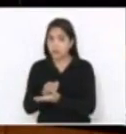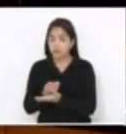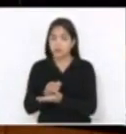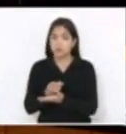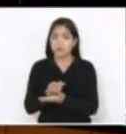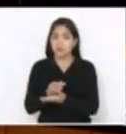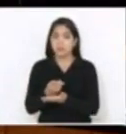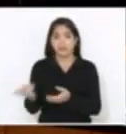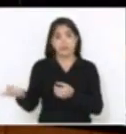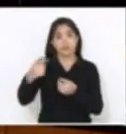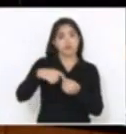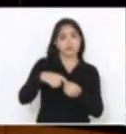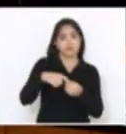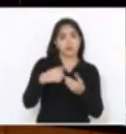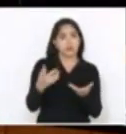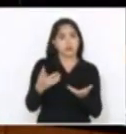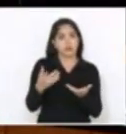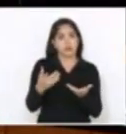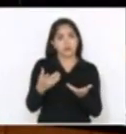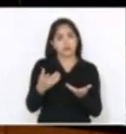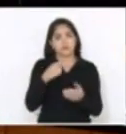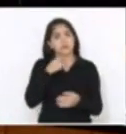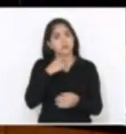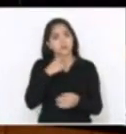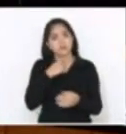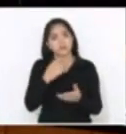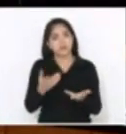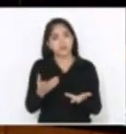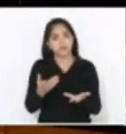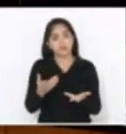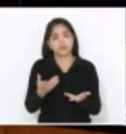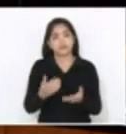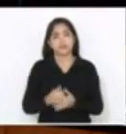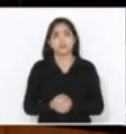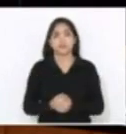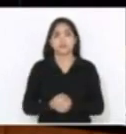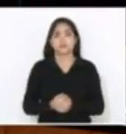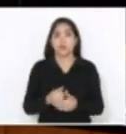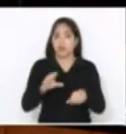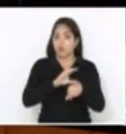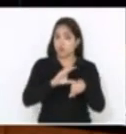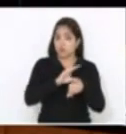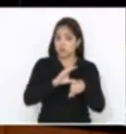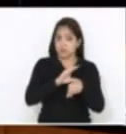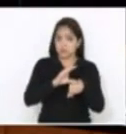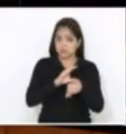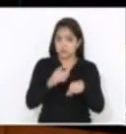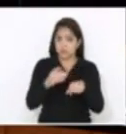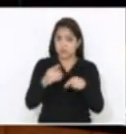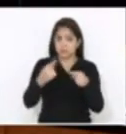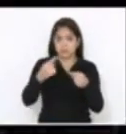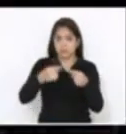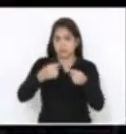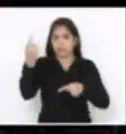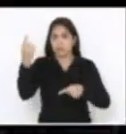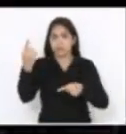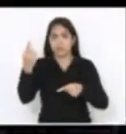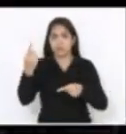desfritar. Tem erro que não dá para corrigir, porque o erro são, a Constituição não permite corrigir erros dessa natureza.